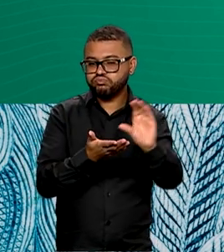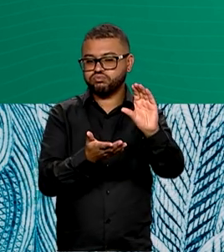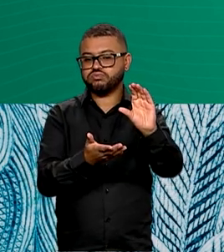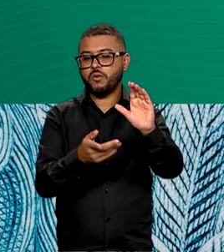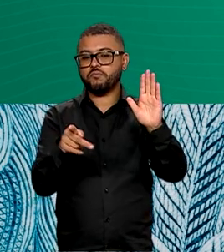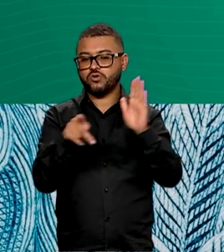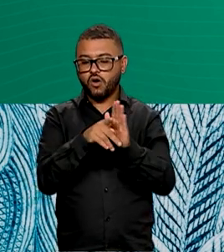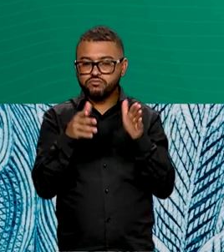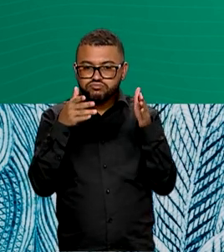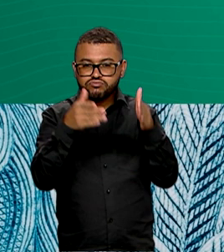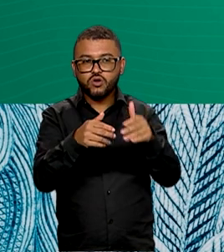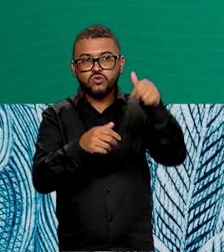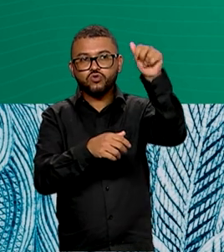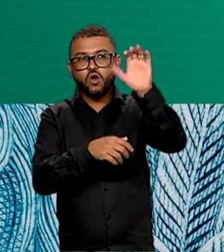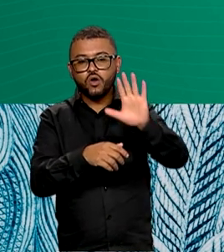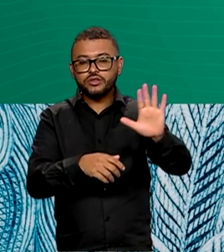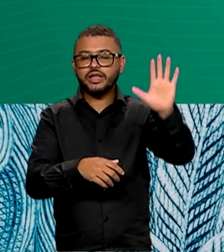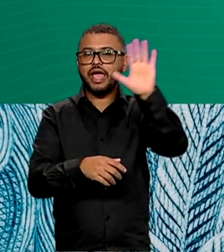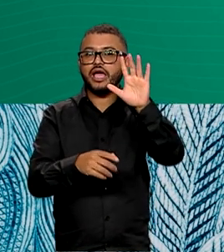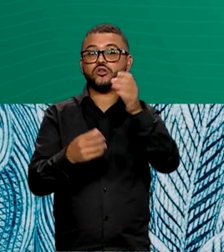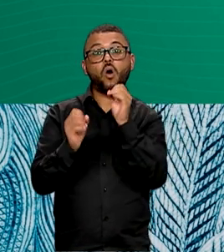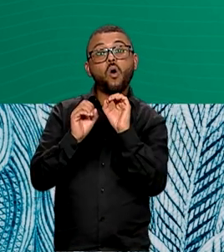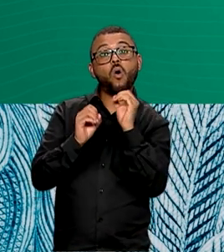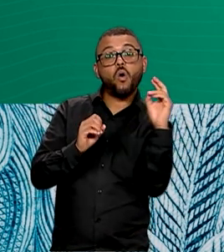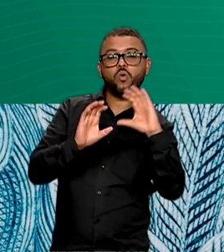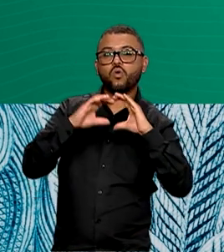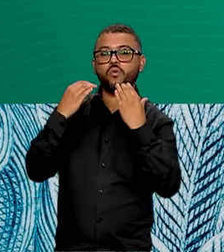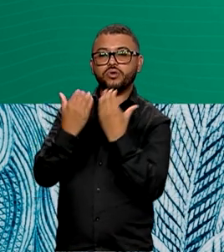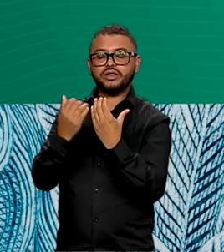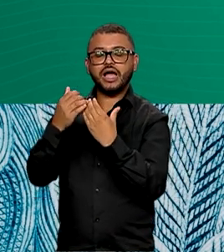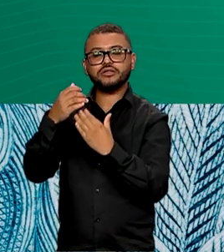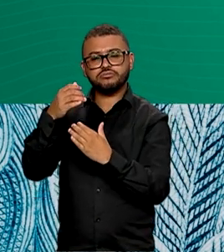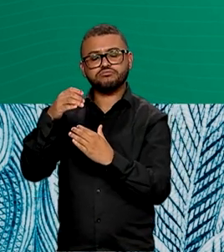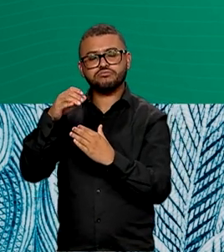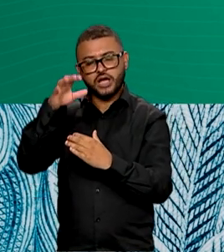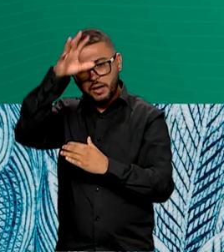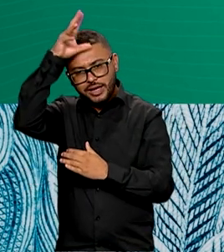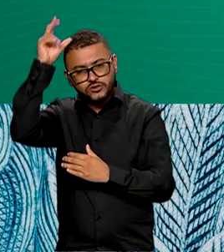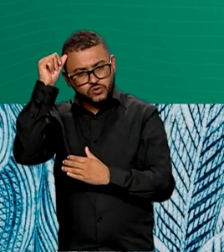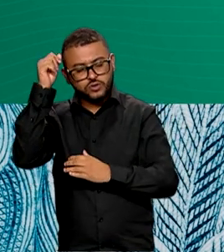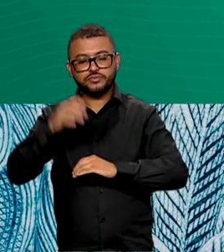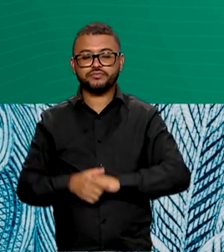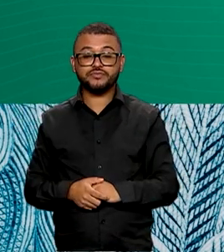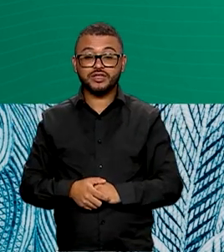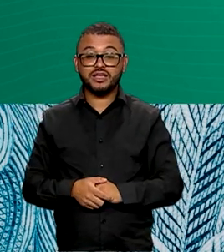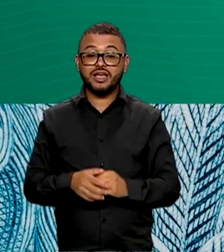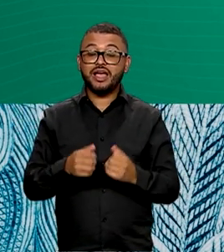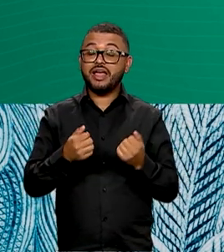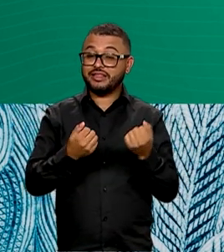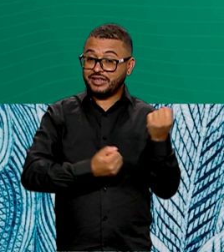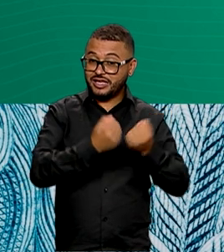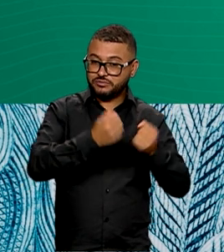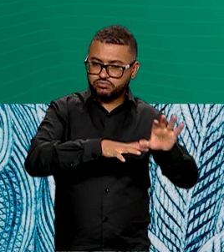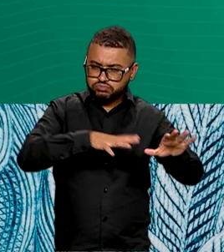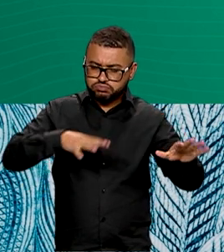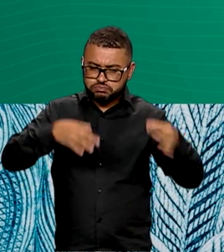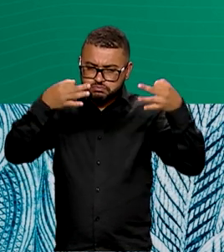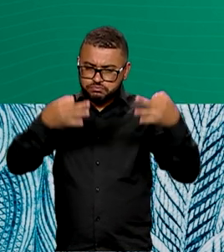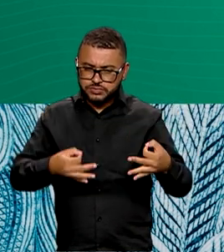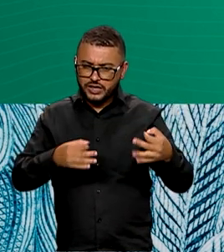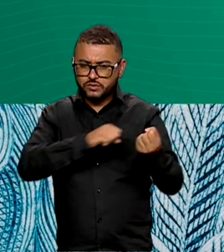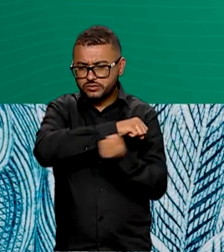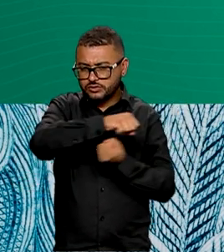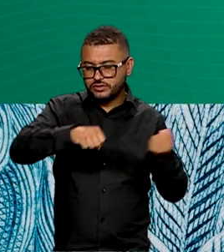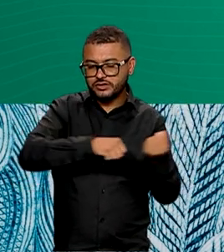atendimento no Nordeste e em comunidades isoladas na Amazônia Legal. No eixo transporte eficiente e sustentável,